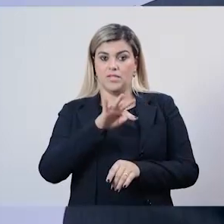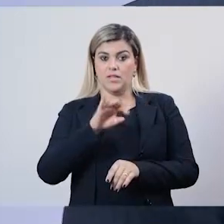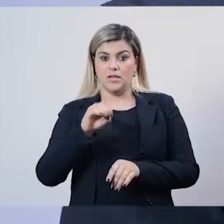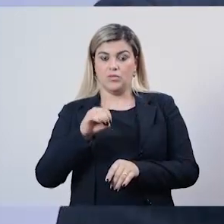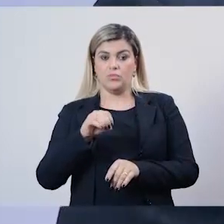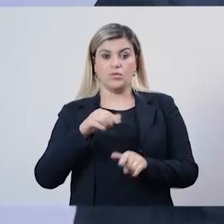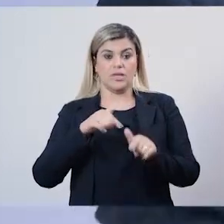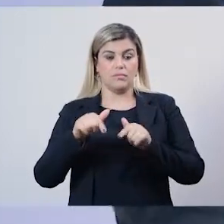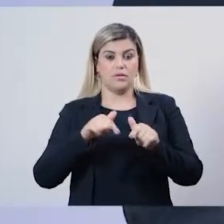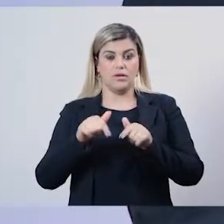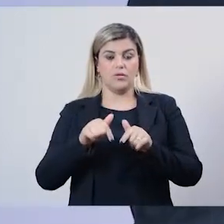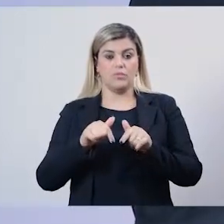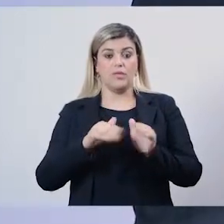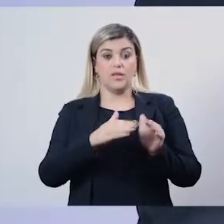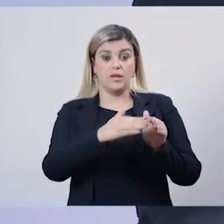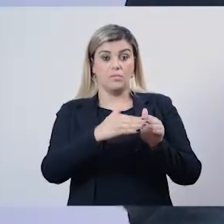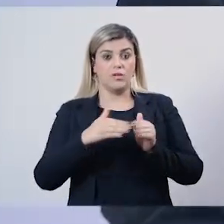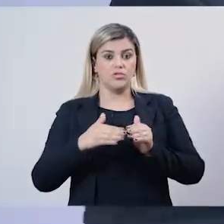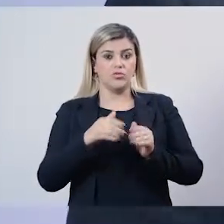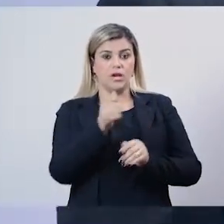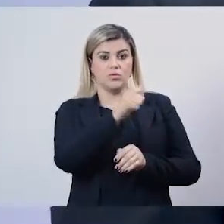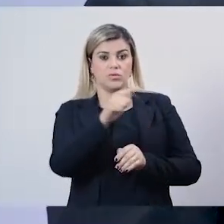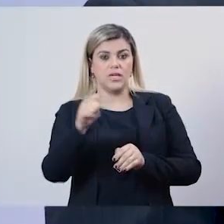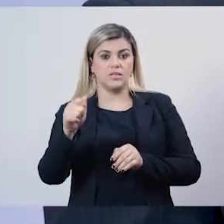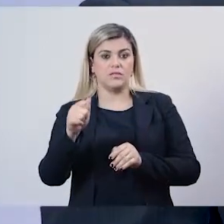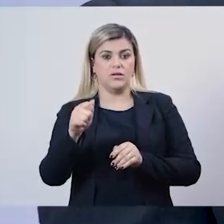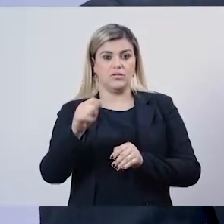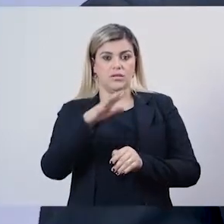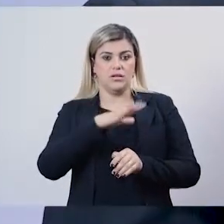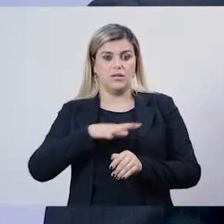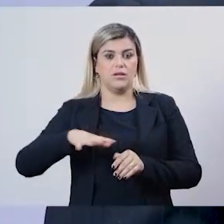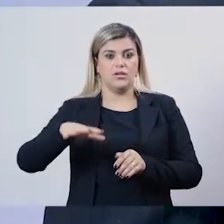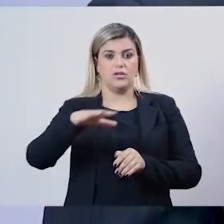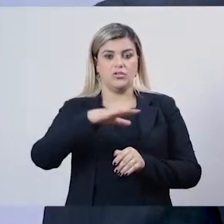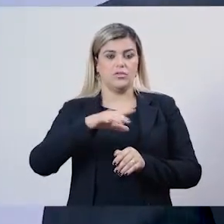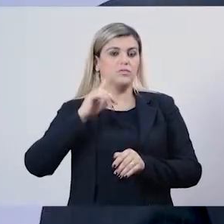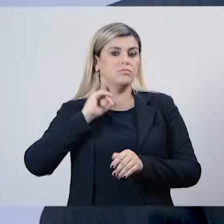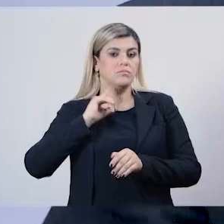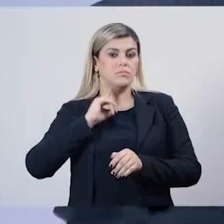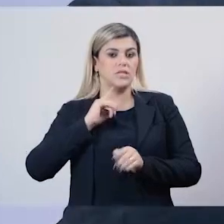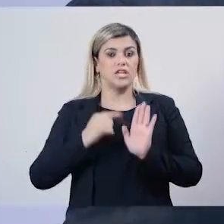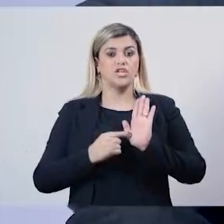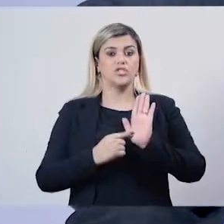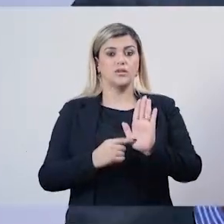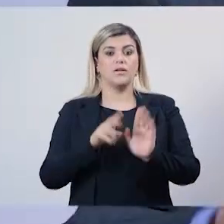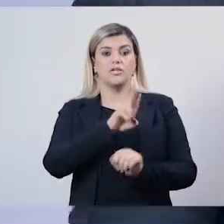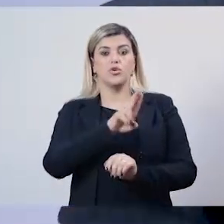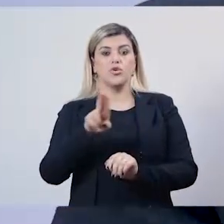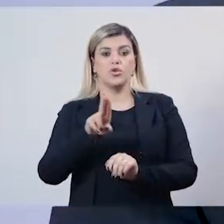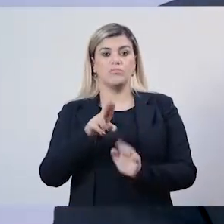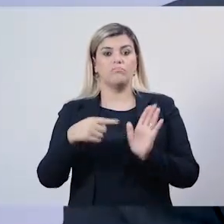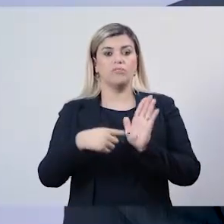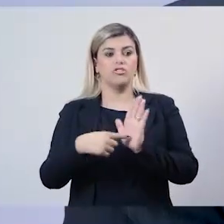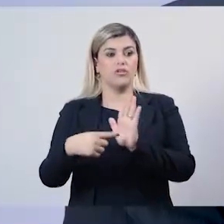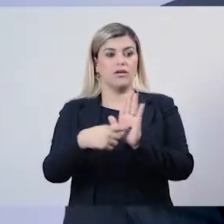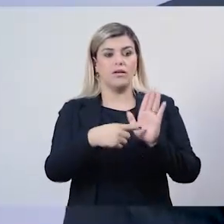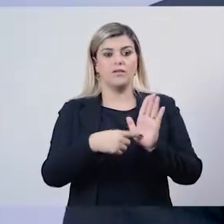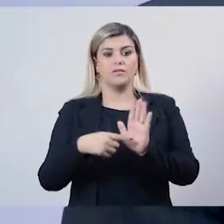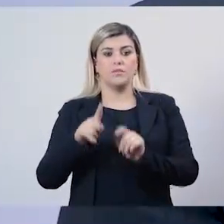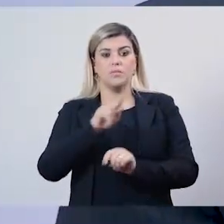pediu que as associações regionais indicassem nomes para compor o primeiro Conselho Federal.